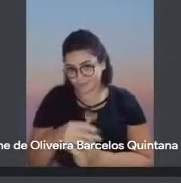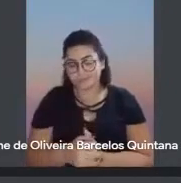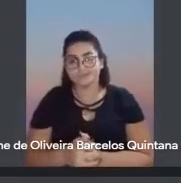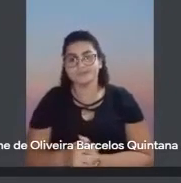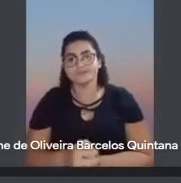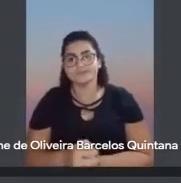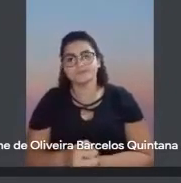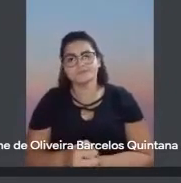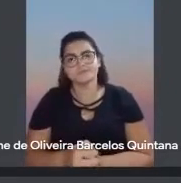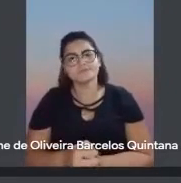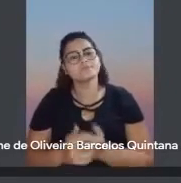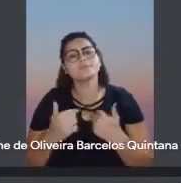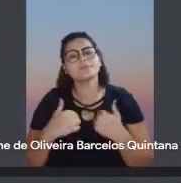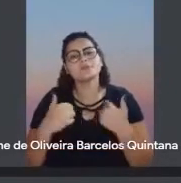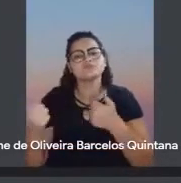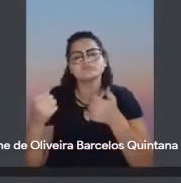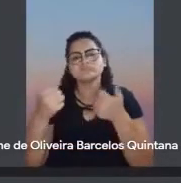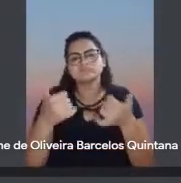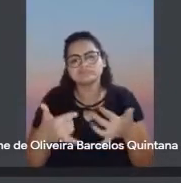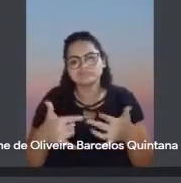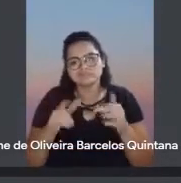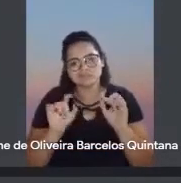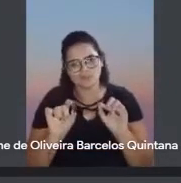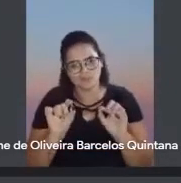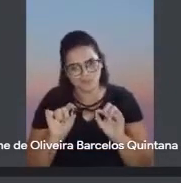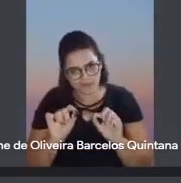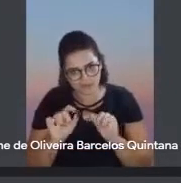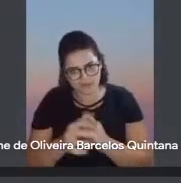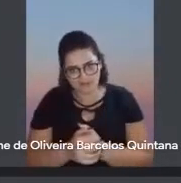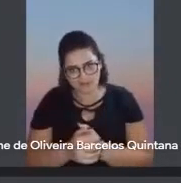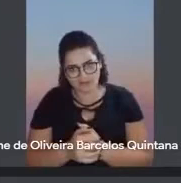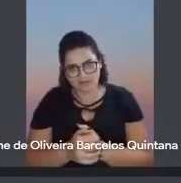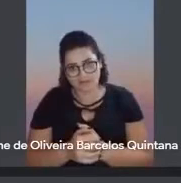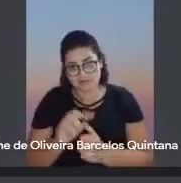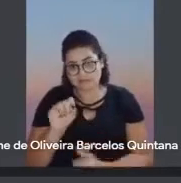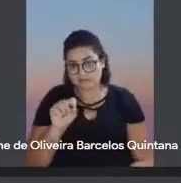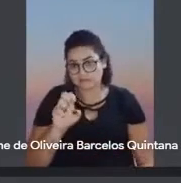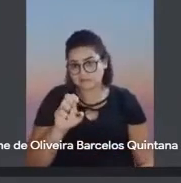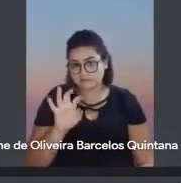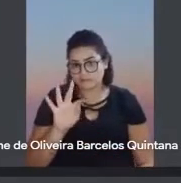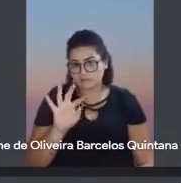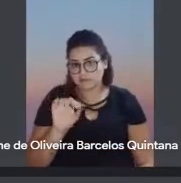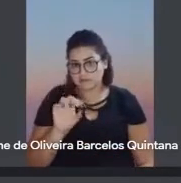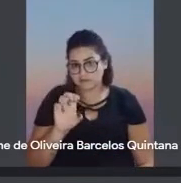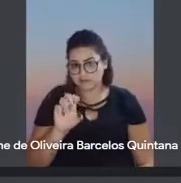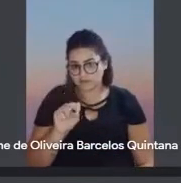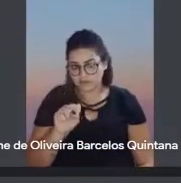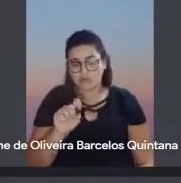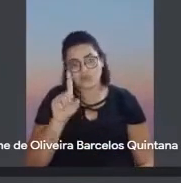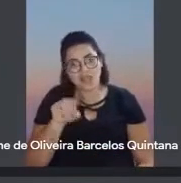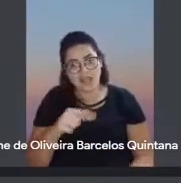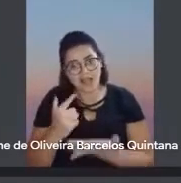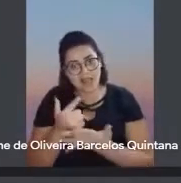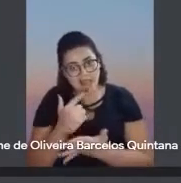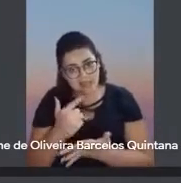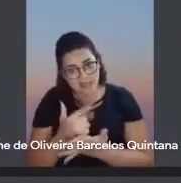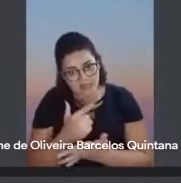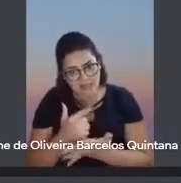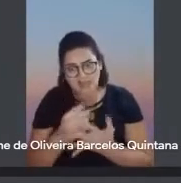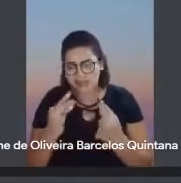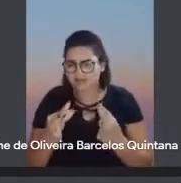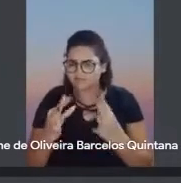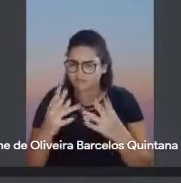eu diria o seguinte, né? Que Os Sertões, né? Quer dizer, é um livro que tem todas essas